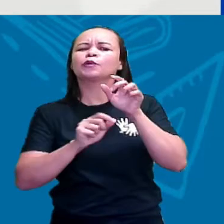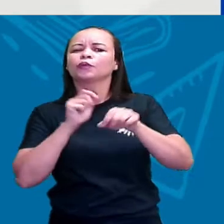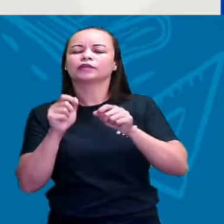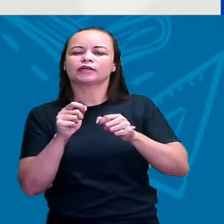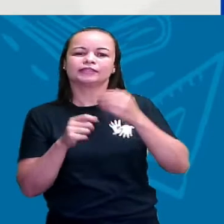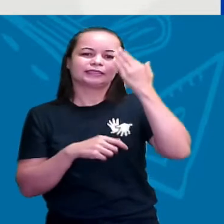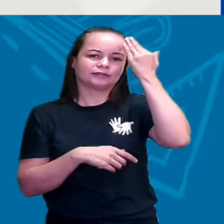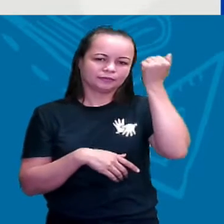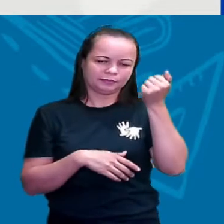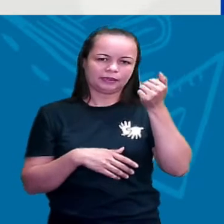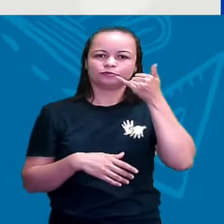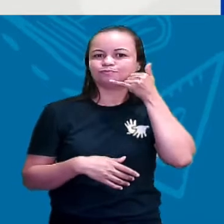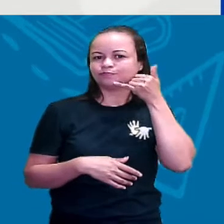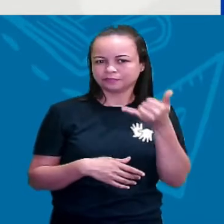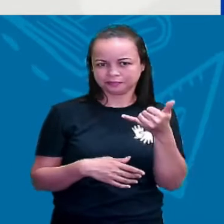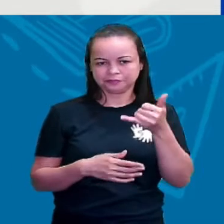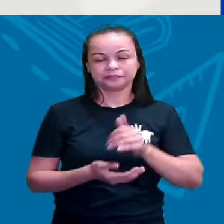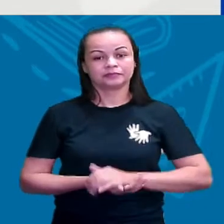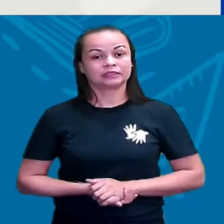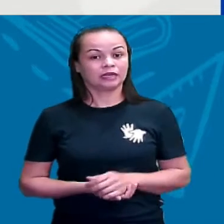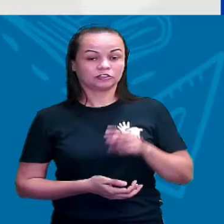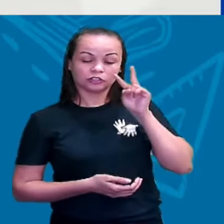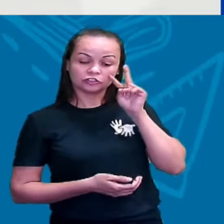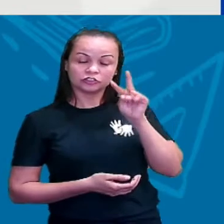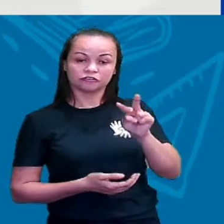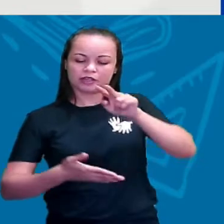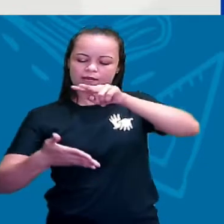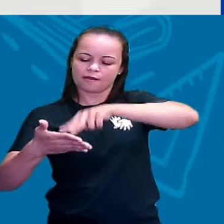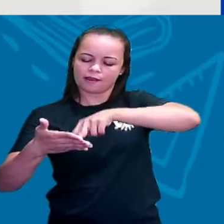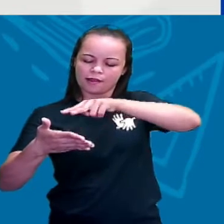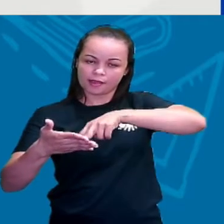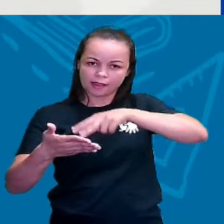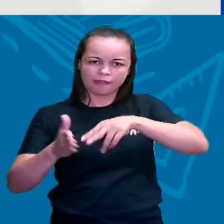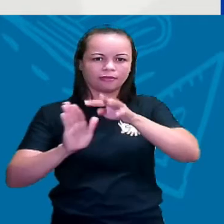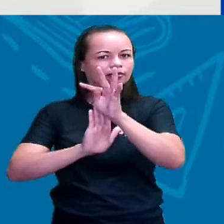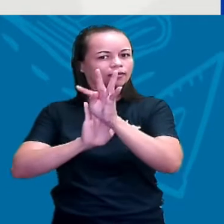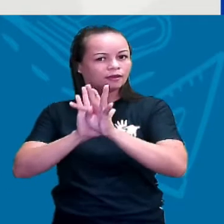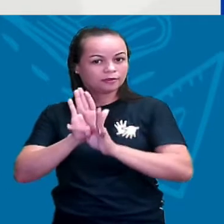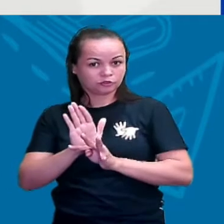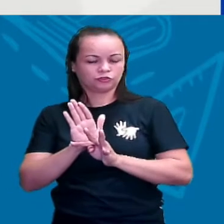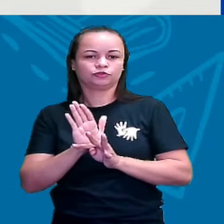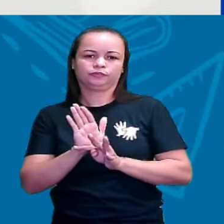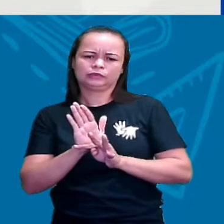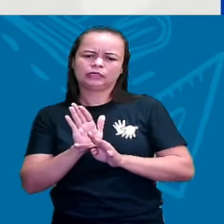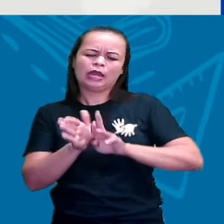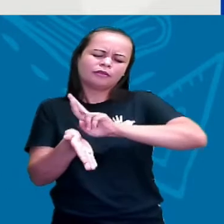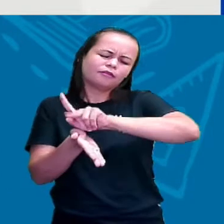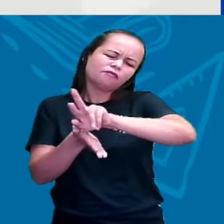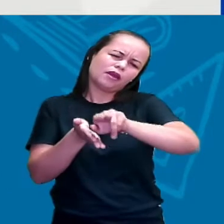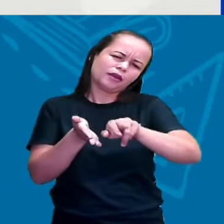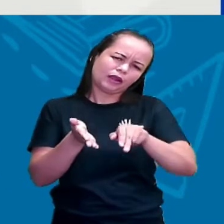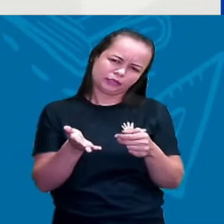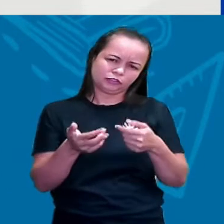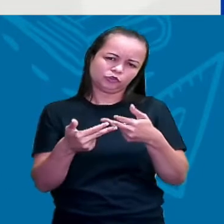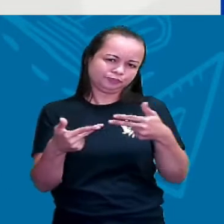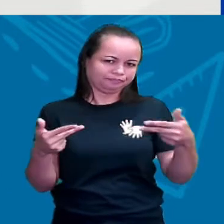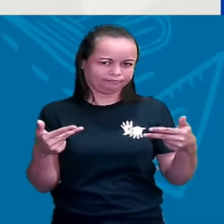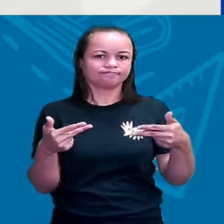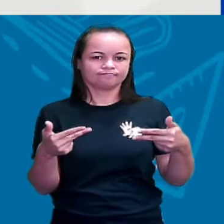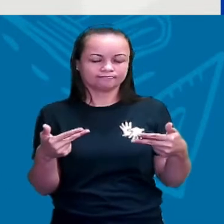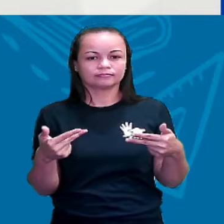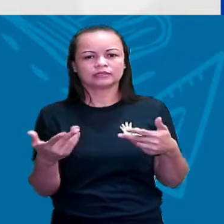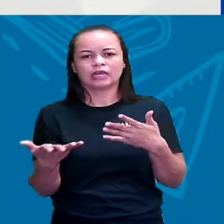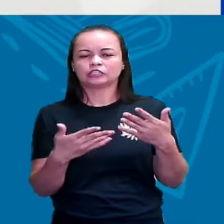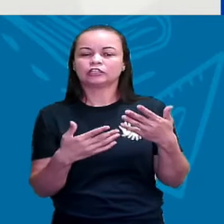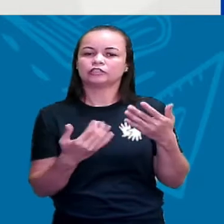Mariana. Então, a gente está vendo que a gente lê textos por diferentes motivos. A gente